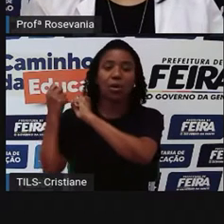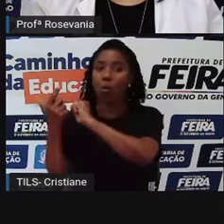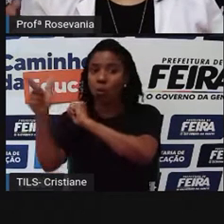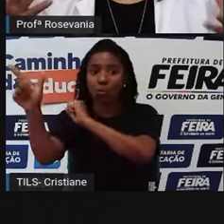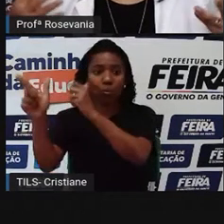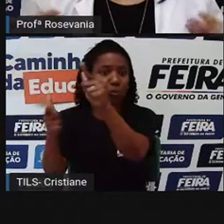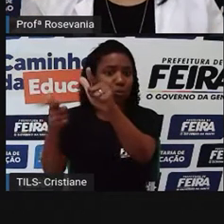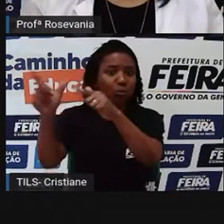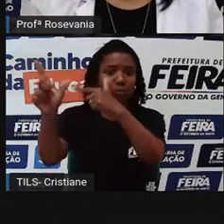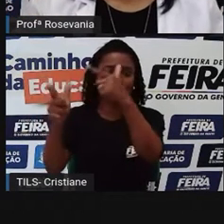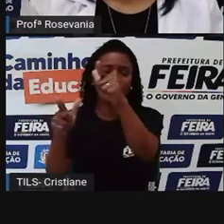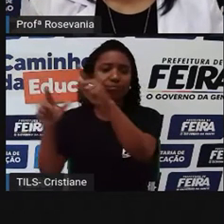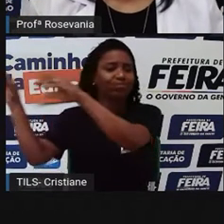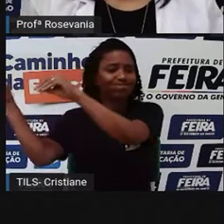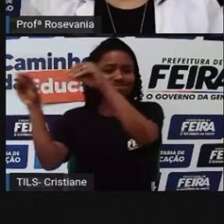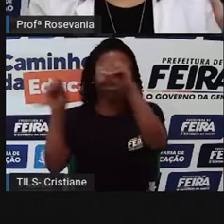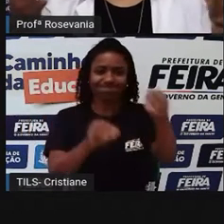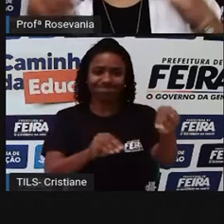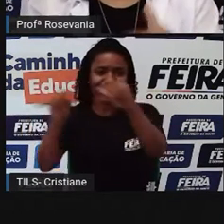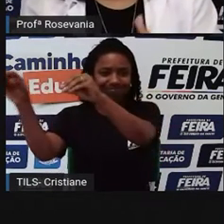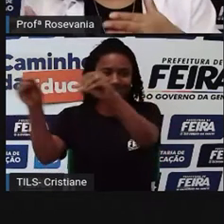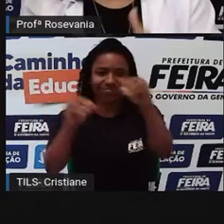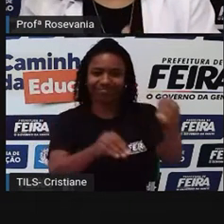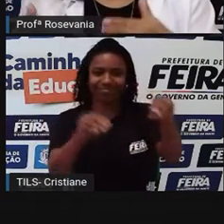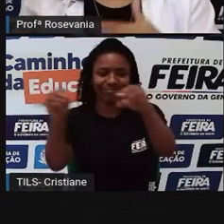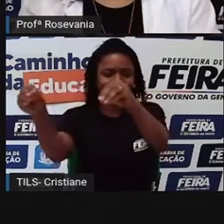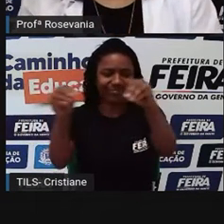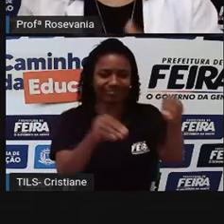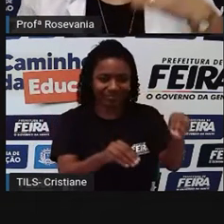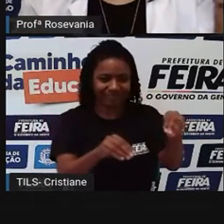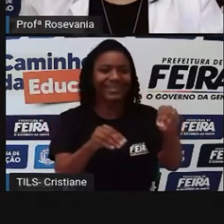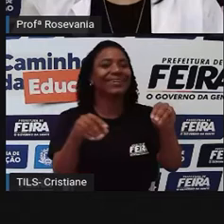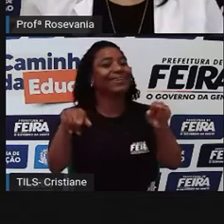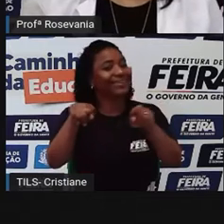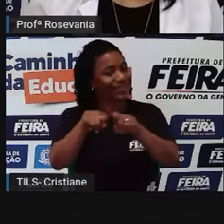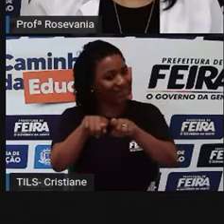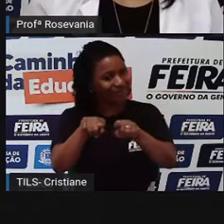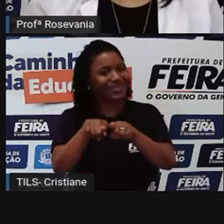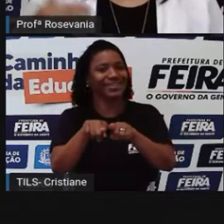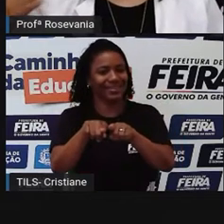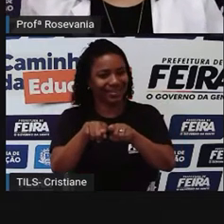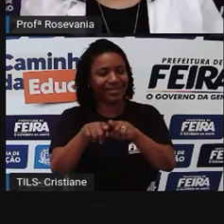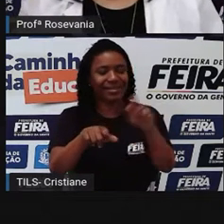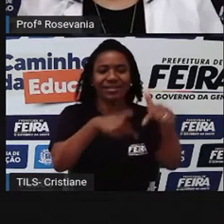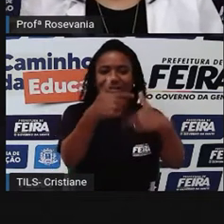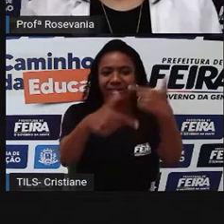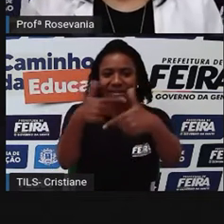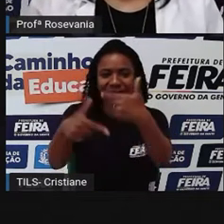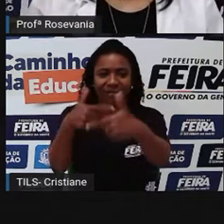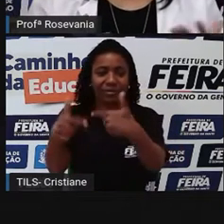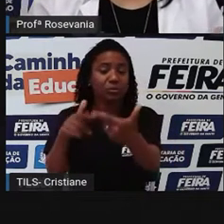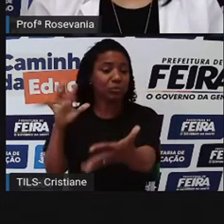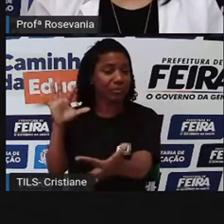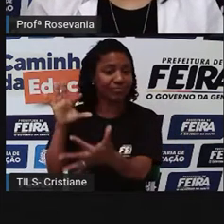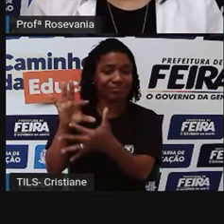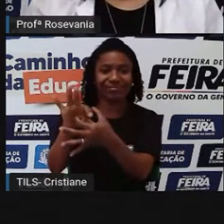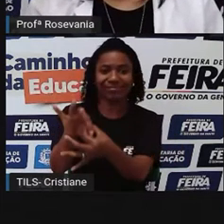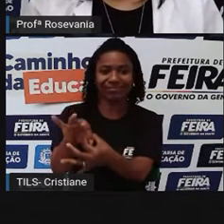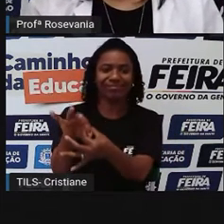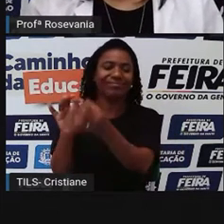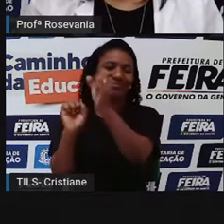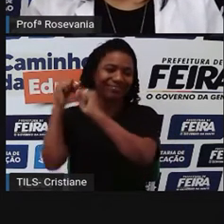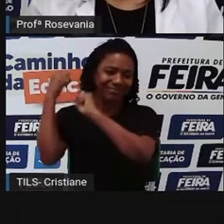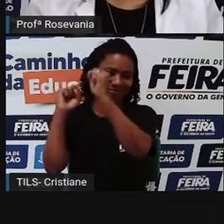atrai o comércio, atrai outros serviços também que vão atuar tanto diretamente como indiretamente ali nessa